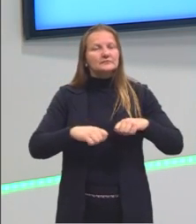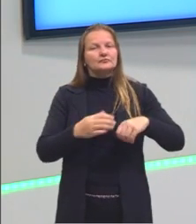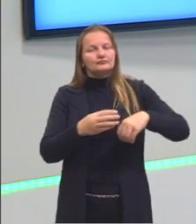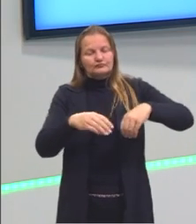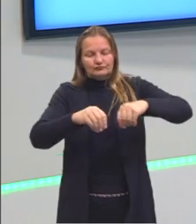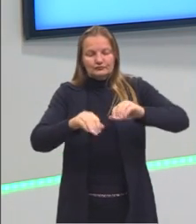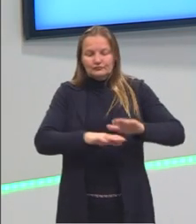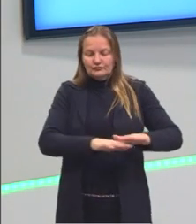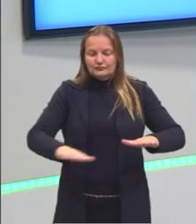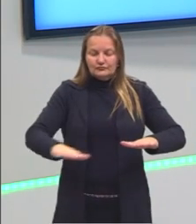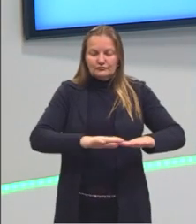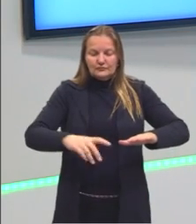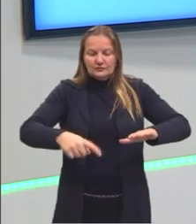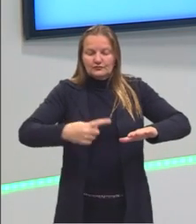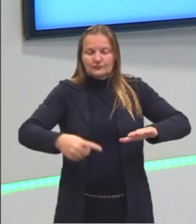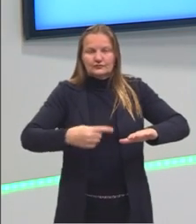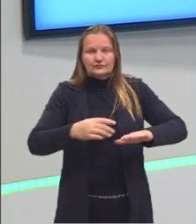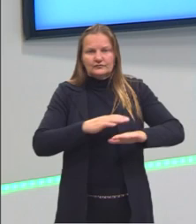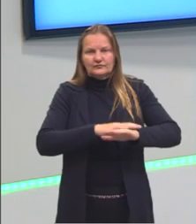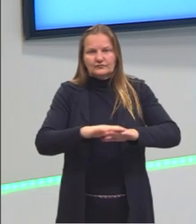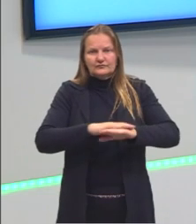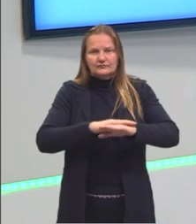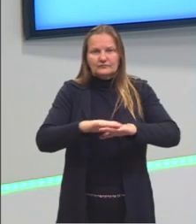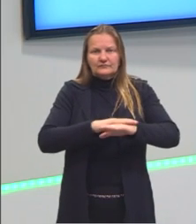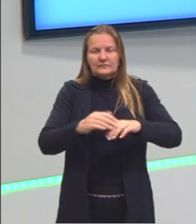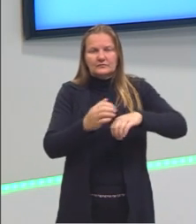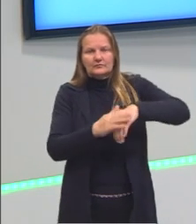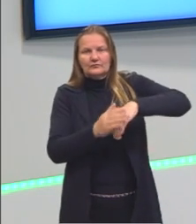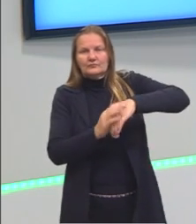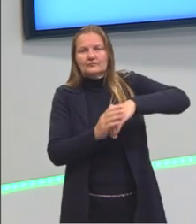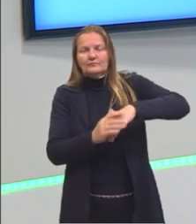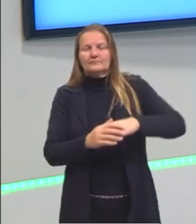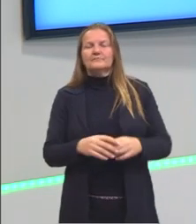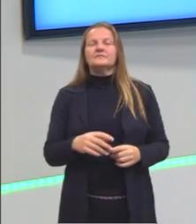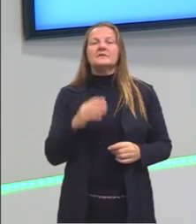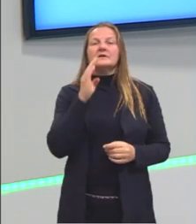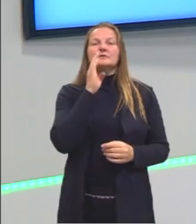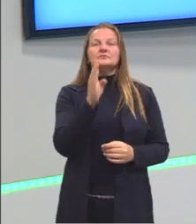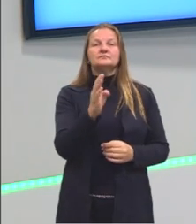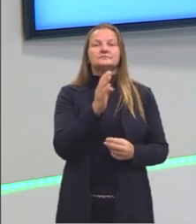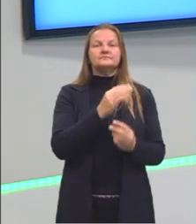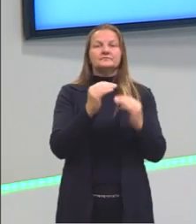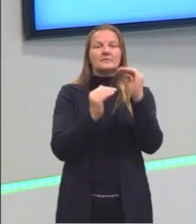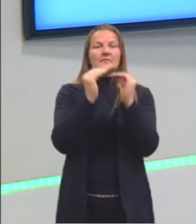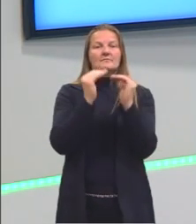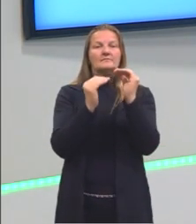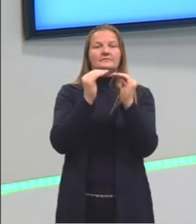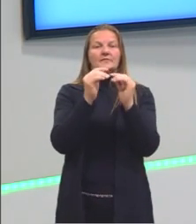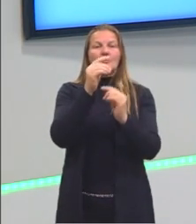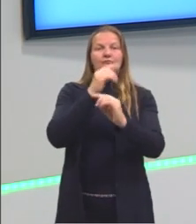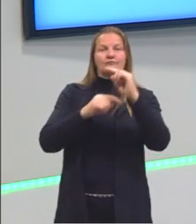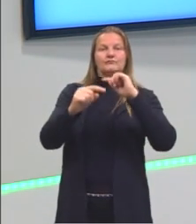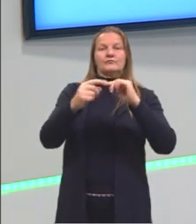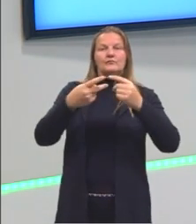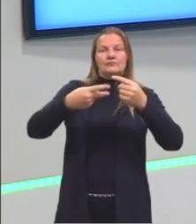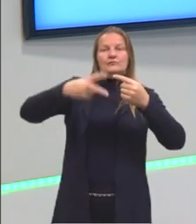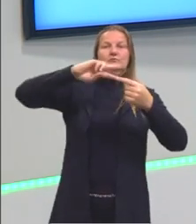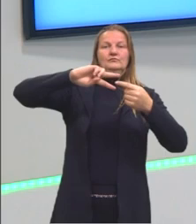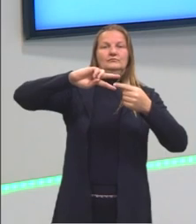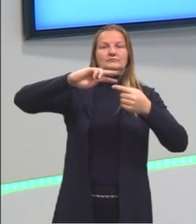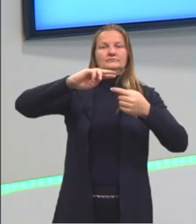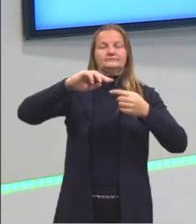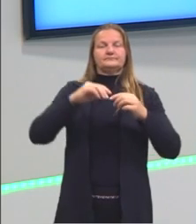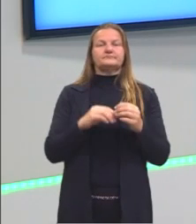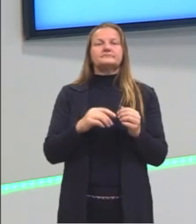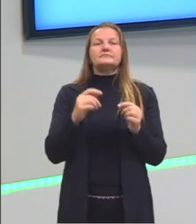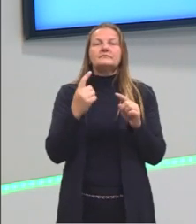solo. Quando nós trazemos a informação diretamente proporcional ou inversamente proporcional,